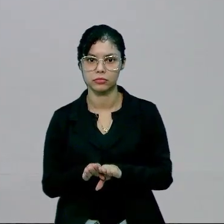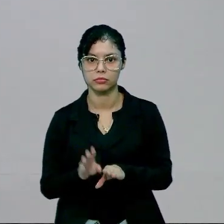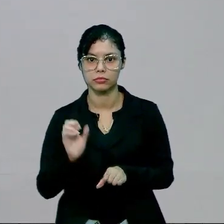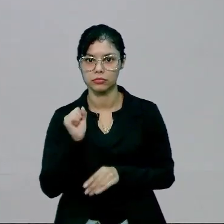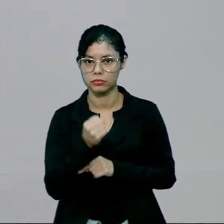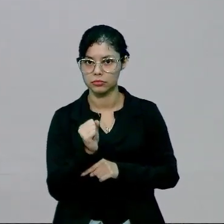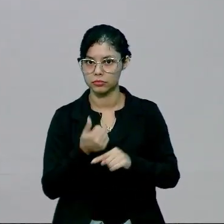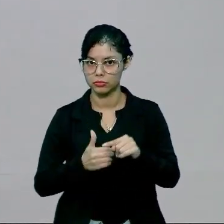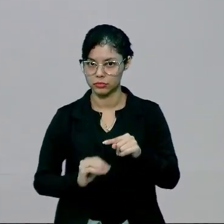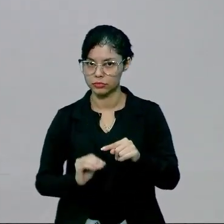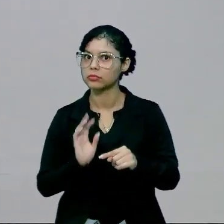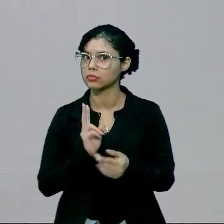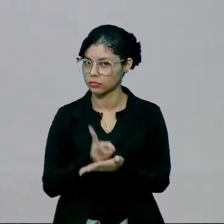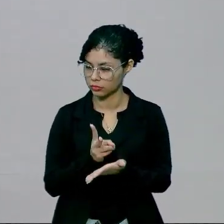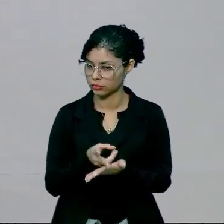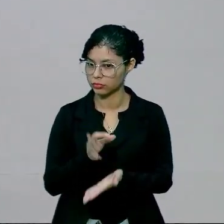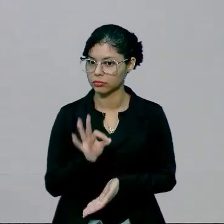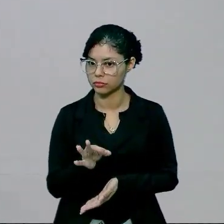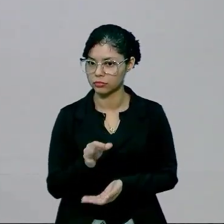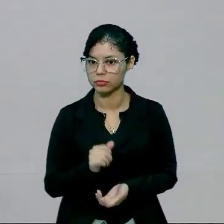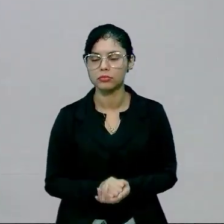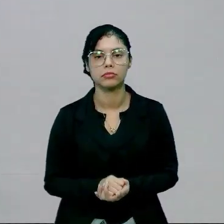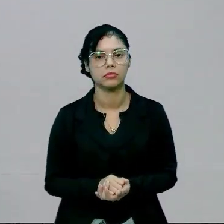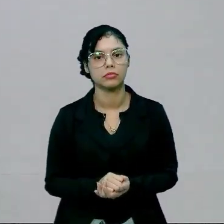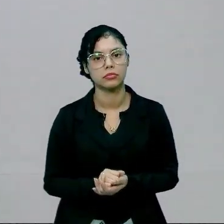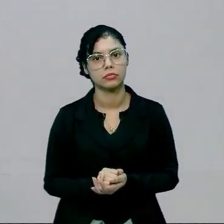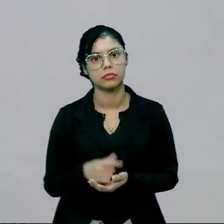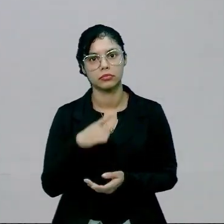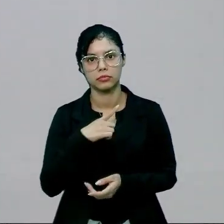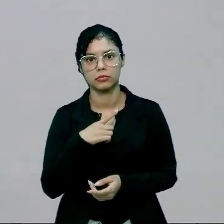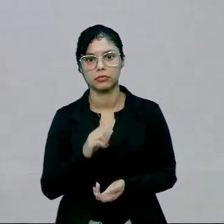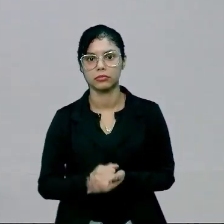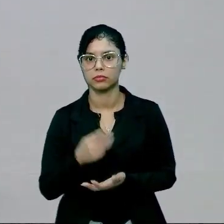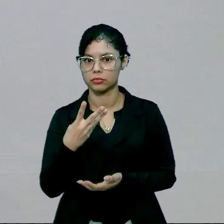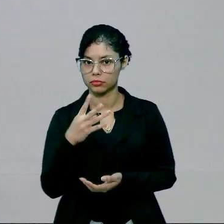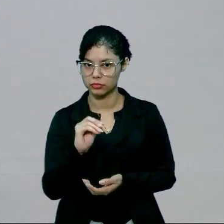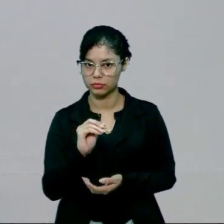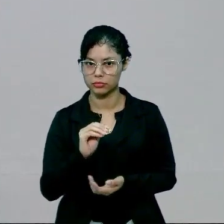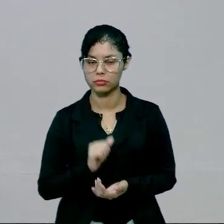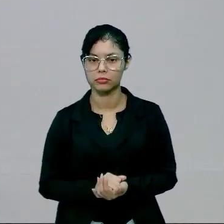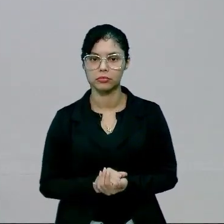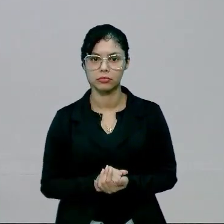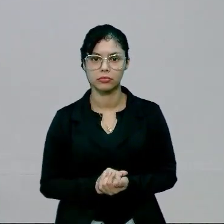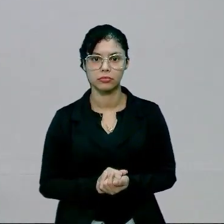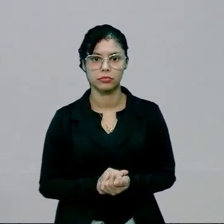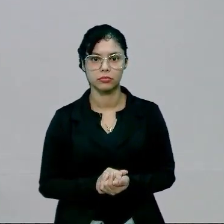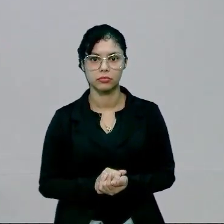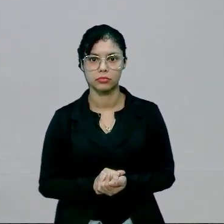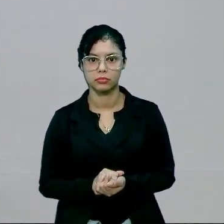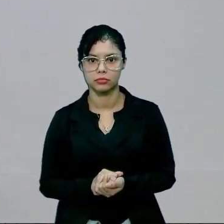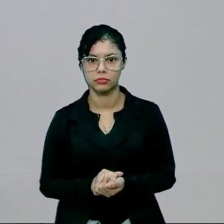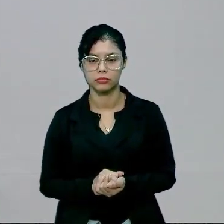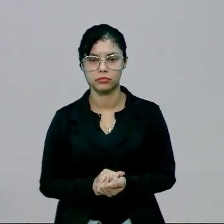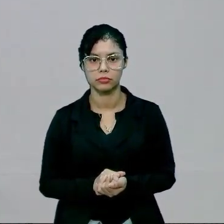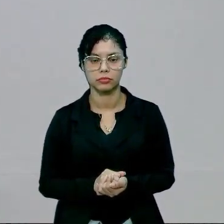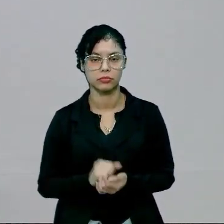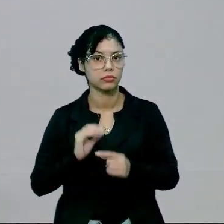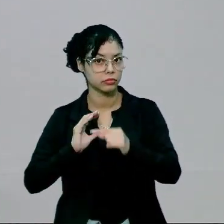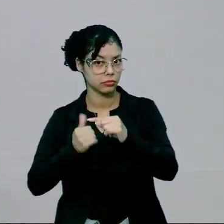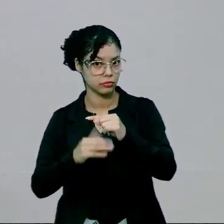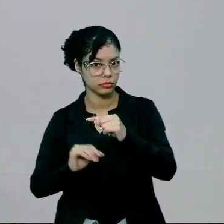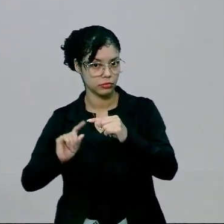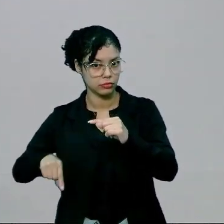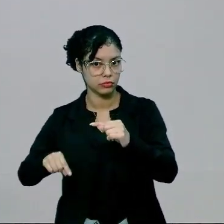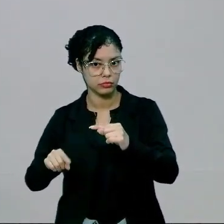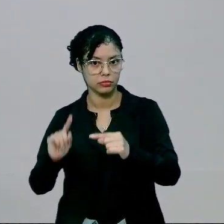8 sobre 10, não é isso? E aí, nós temos mais o 40. Aí, gente desce do 10, tem um zero.